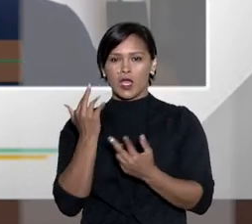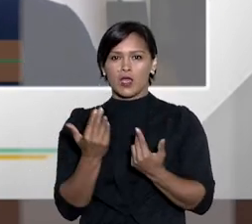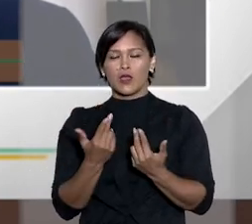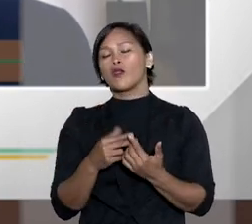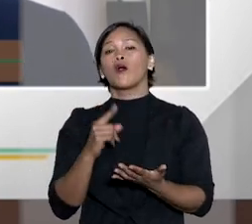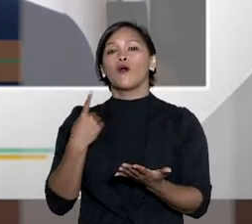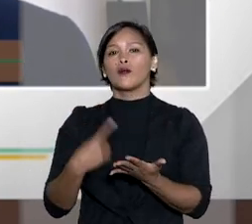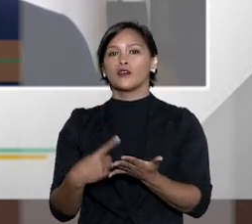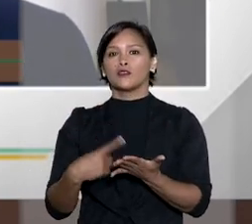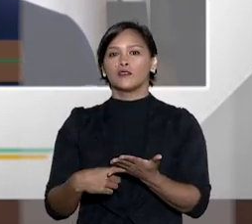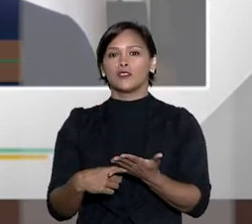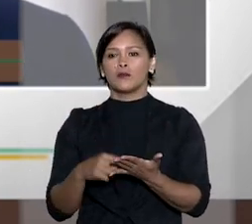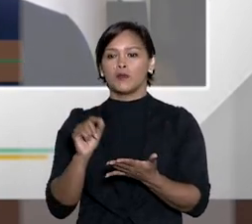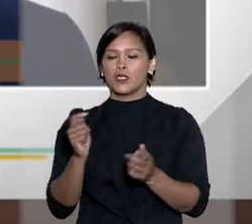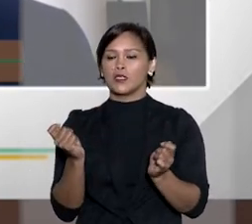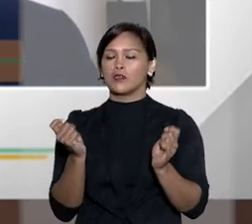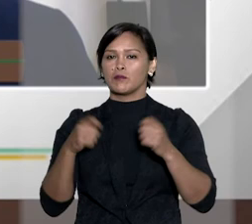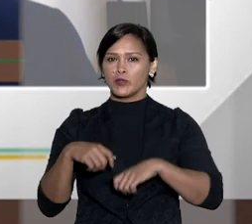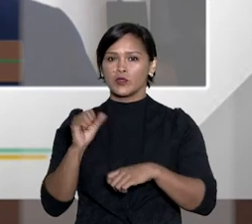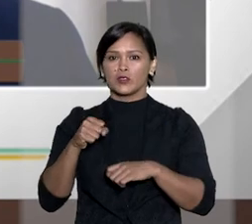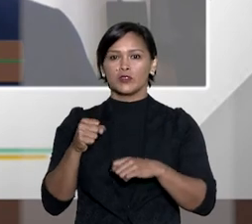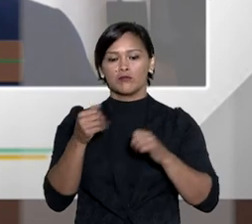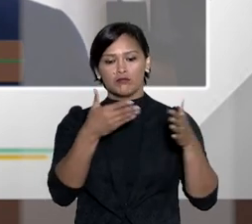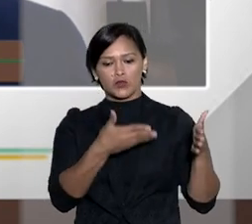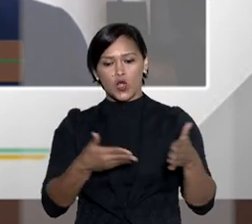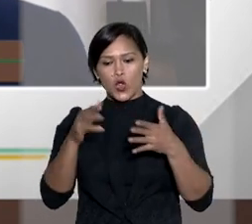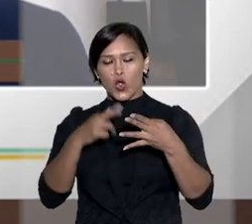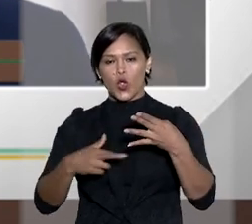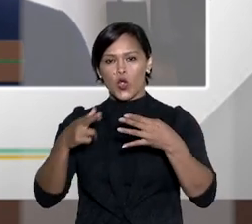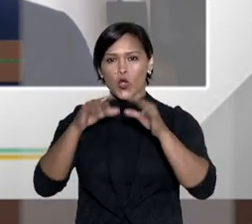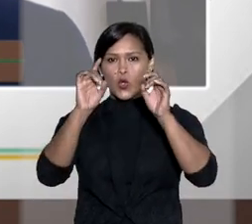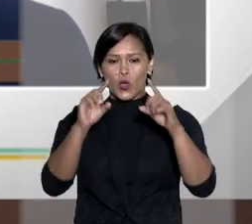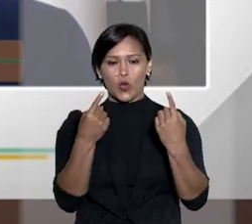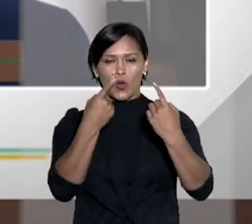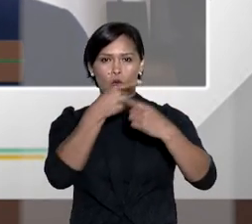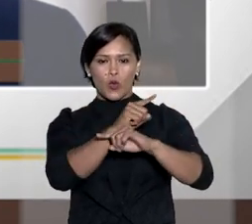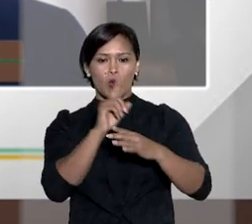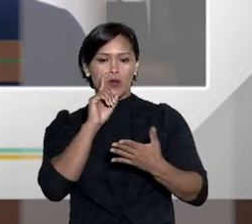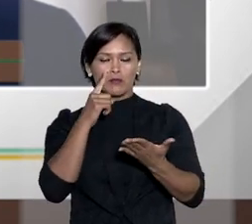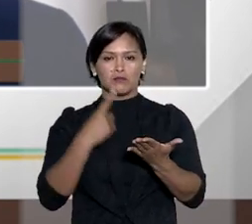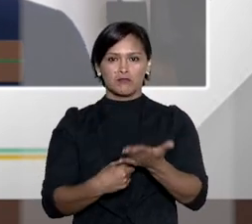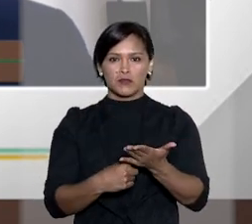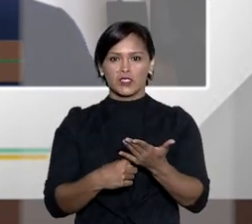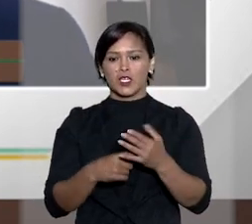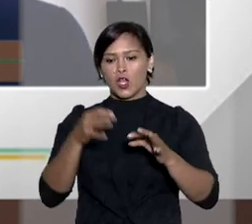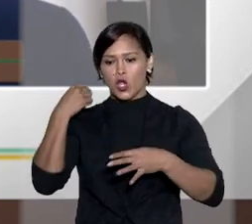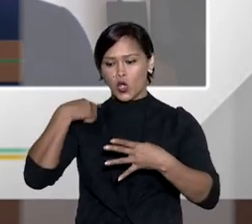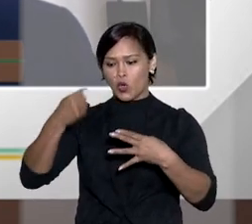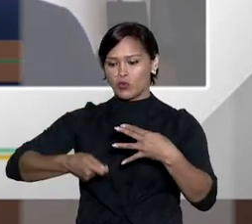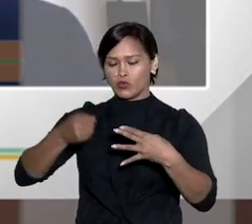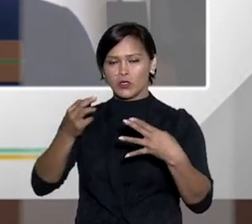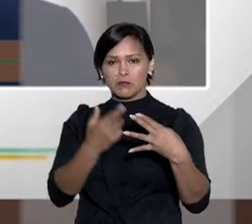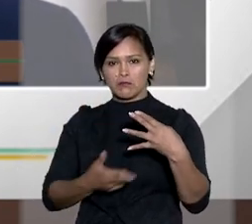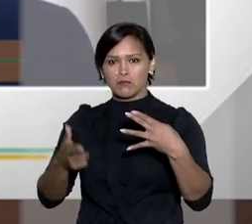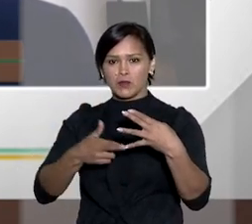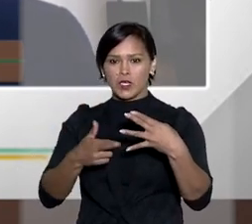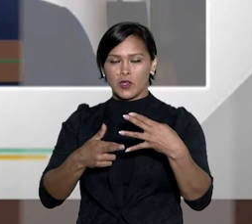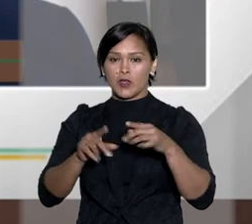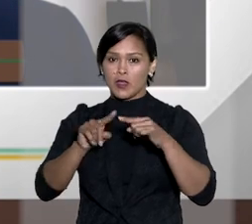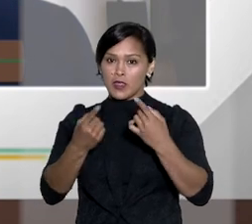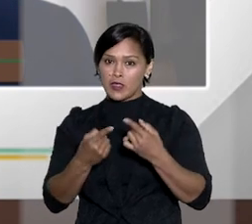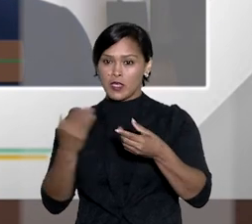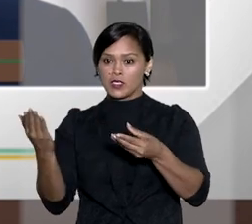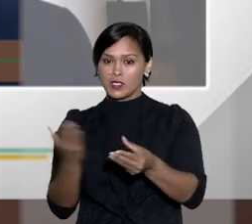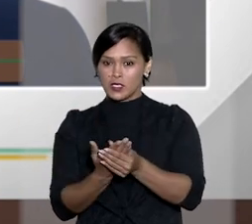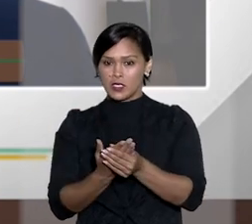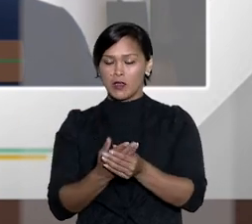os julgamentos nesse sentido afirmando afirmando que é cabível recurso extraordinário contra a decisão proferida